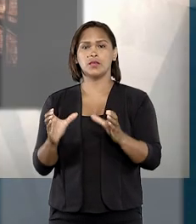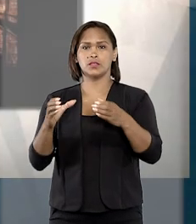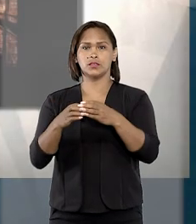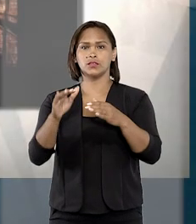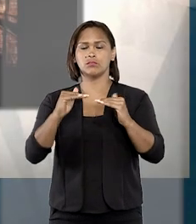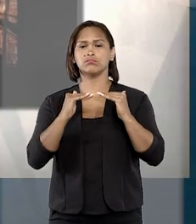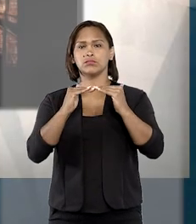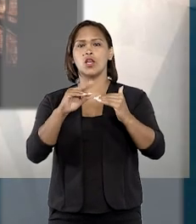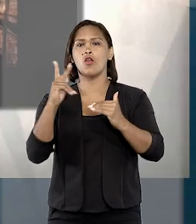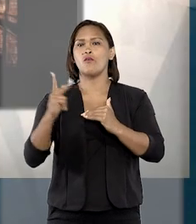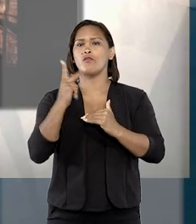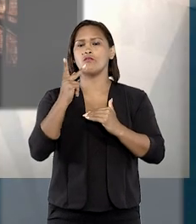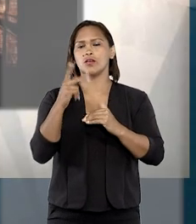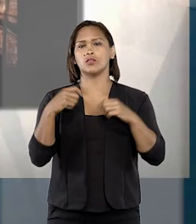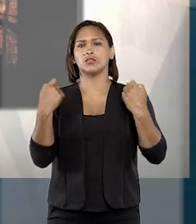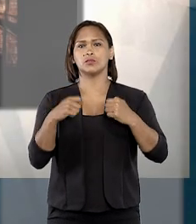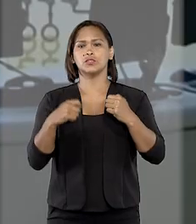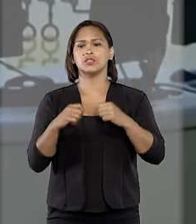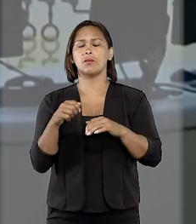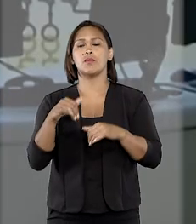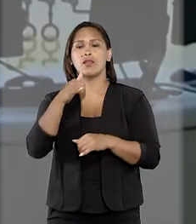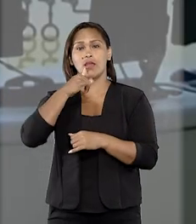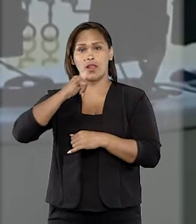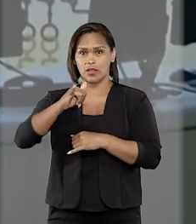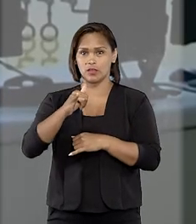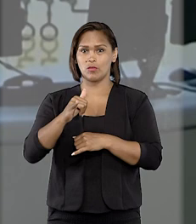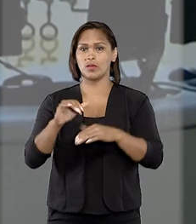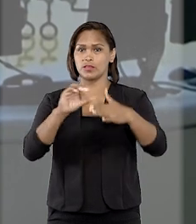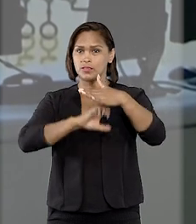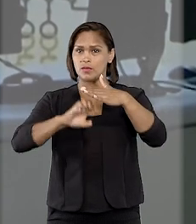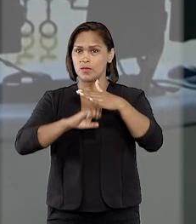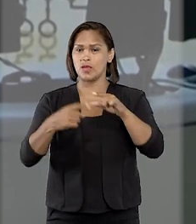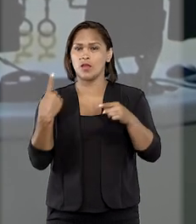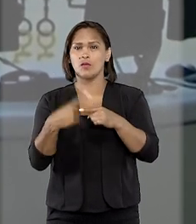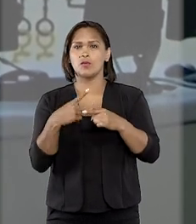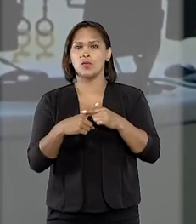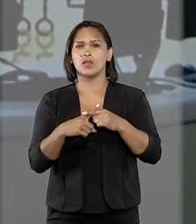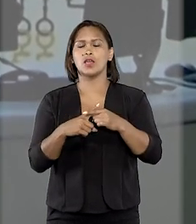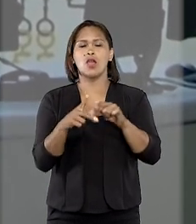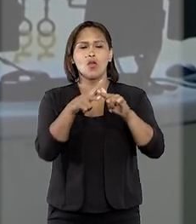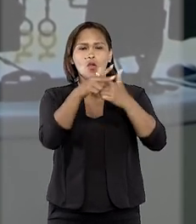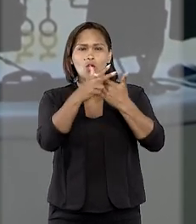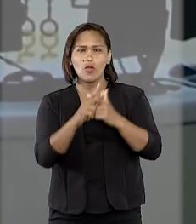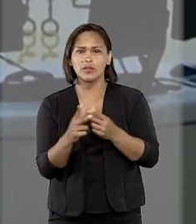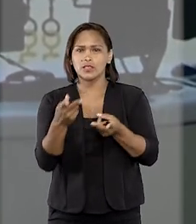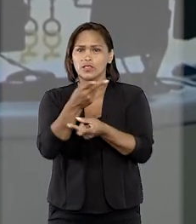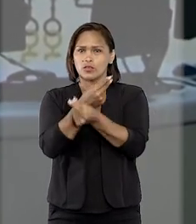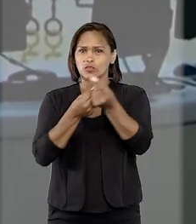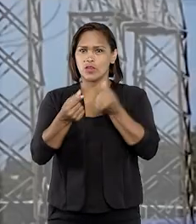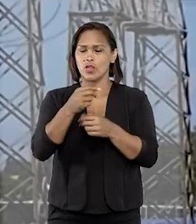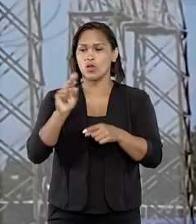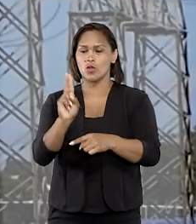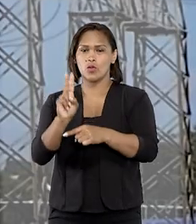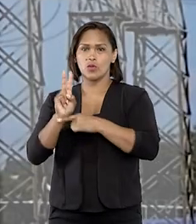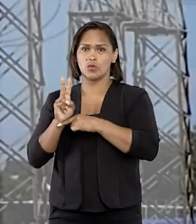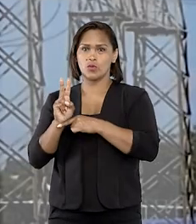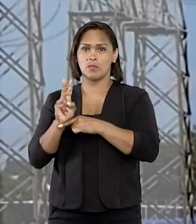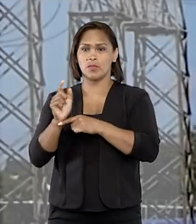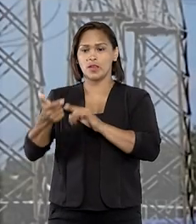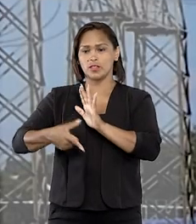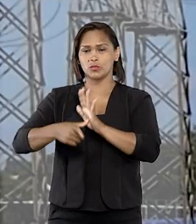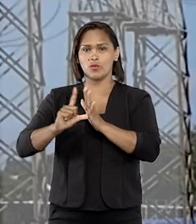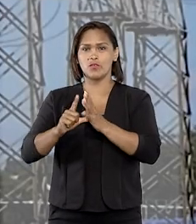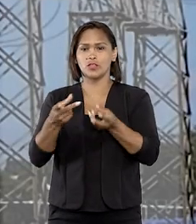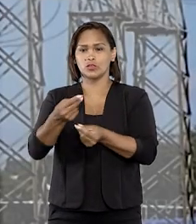do STJ estabeleceu que os valores devidos pela Eletrobras, em razão dos expurcos na correção monetária do empréstimo